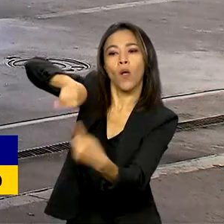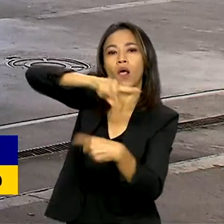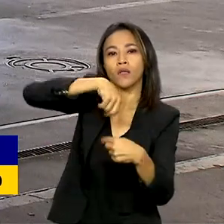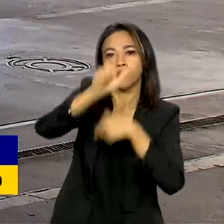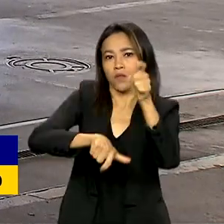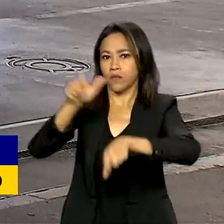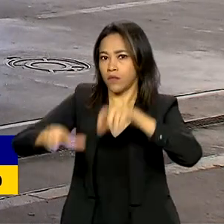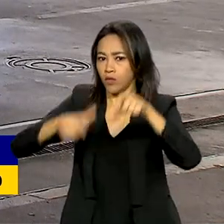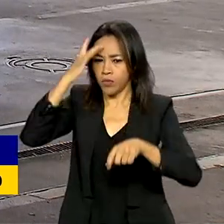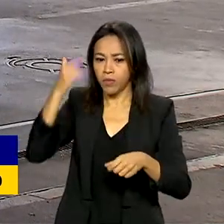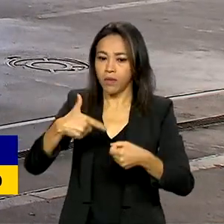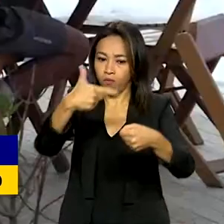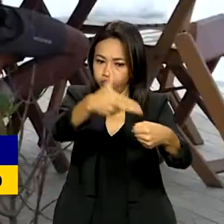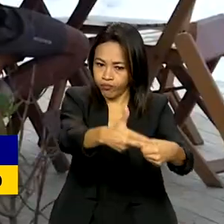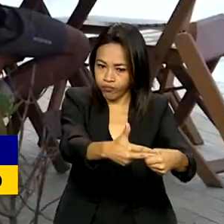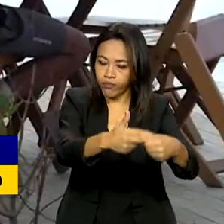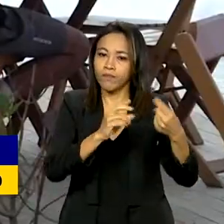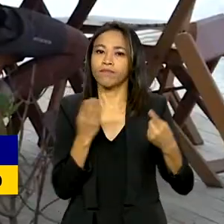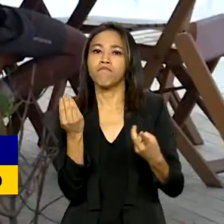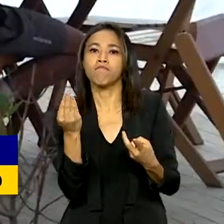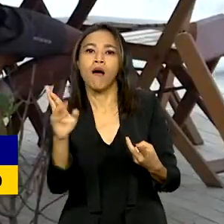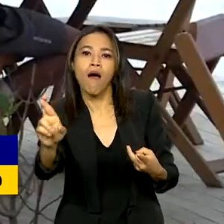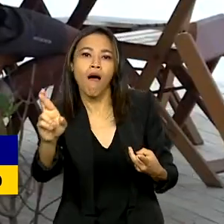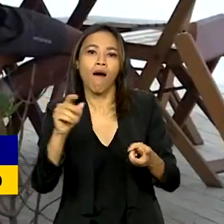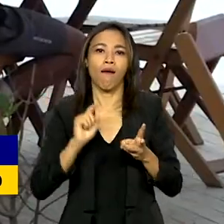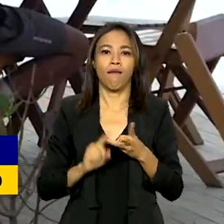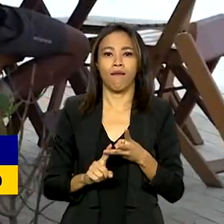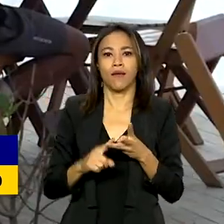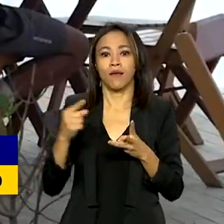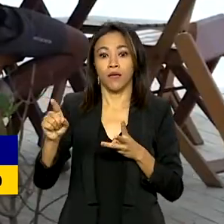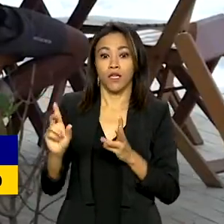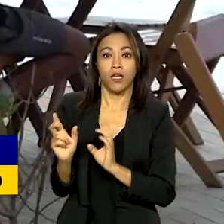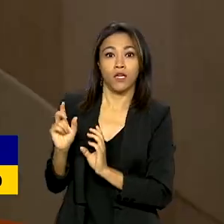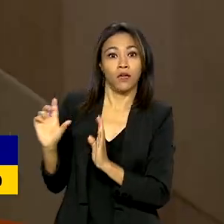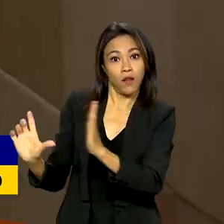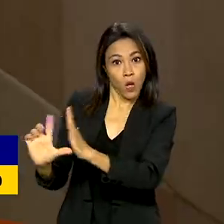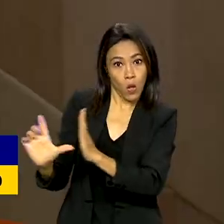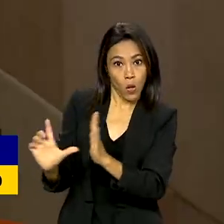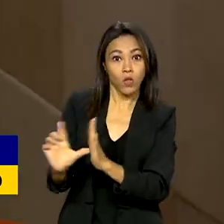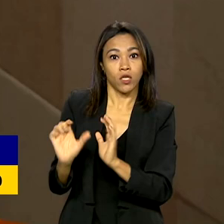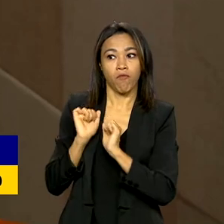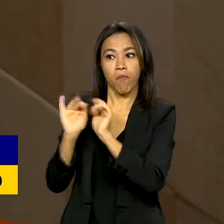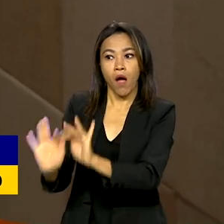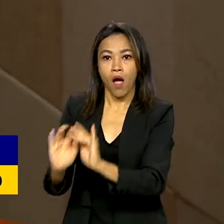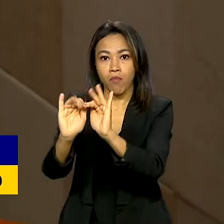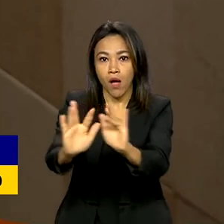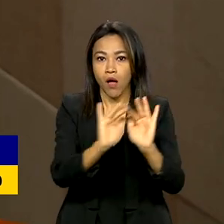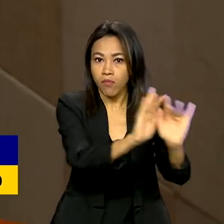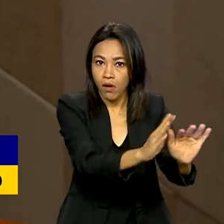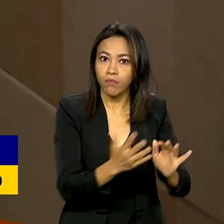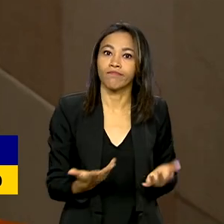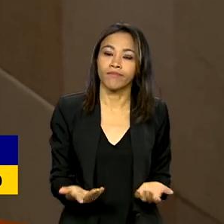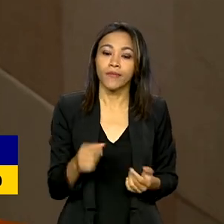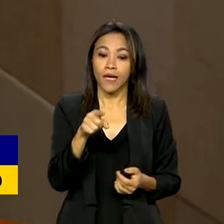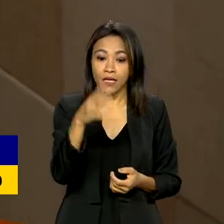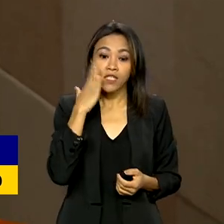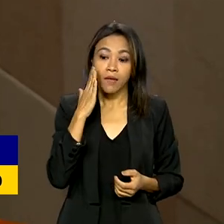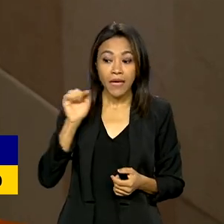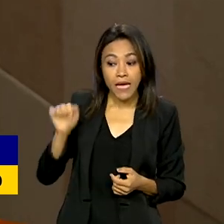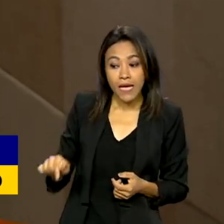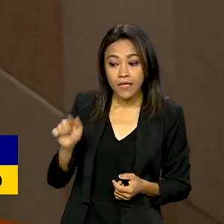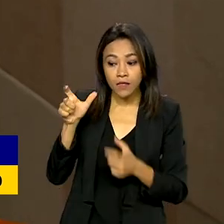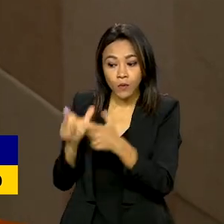como postos de combustíveis, bares e estabelecimentos comerciais. A gente atribui a cada um desses pontos